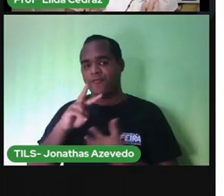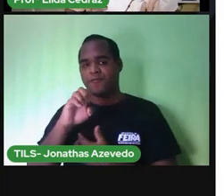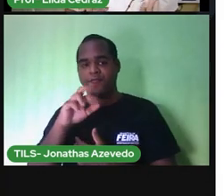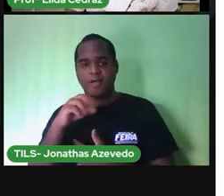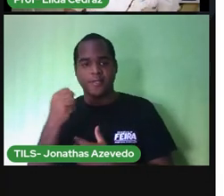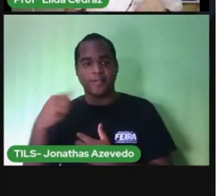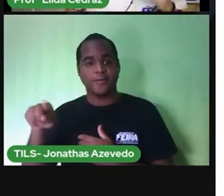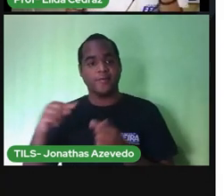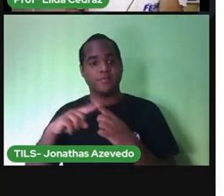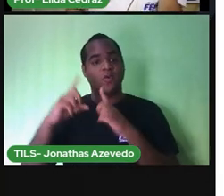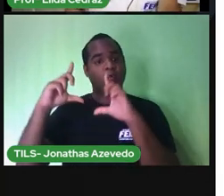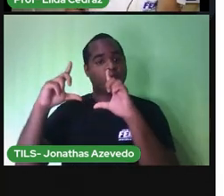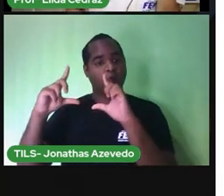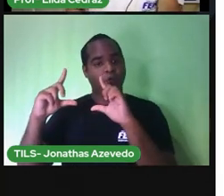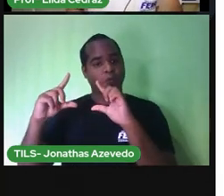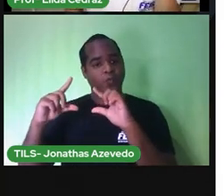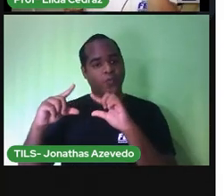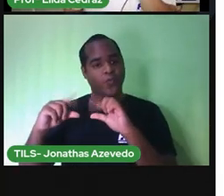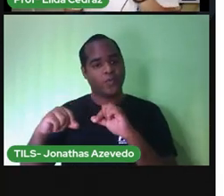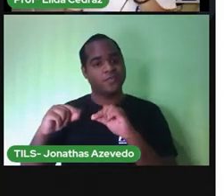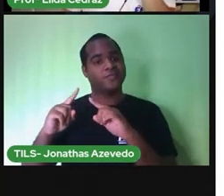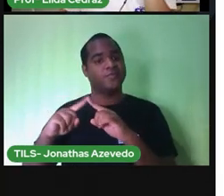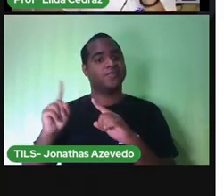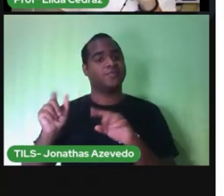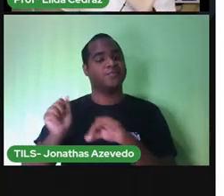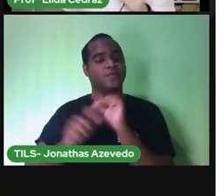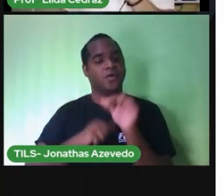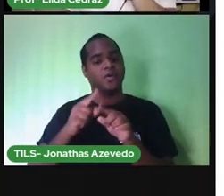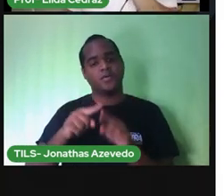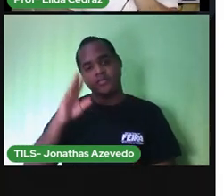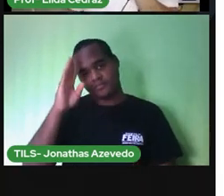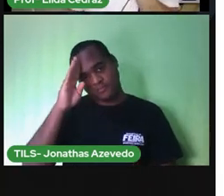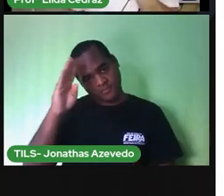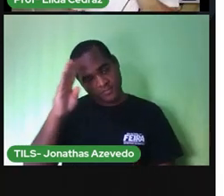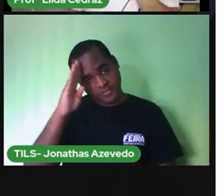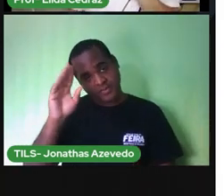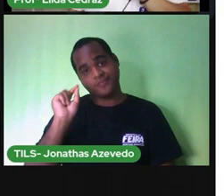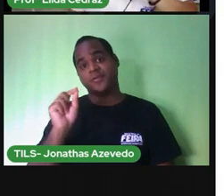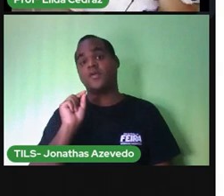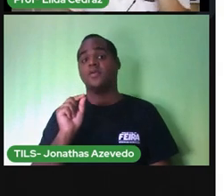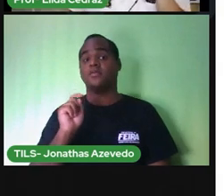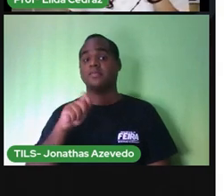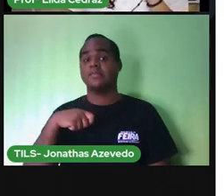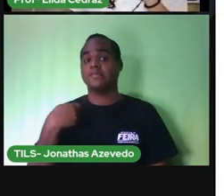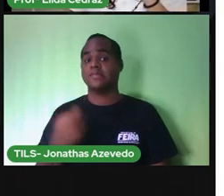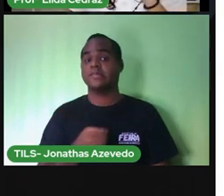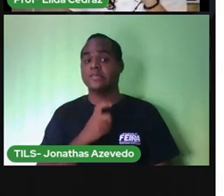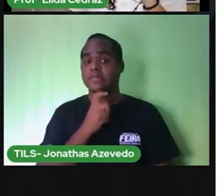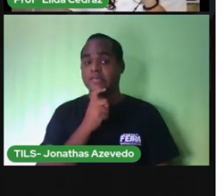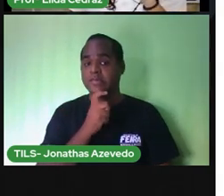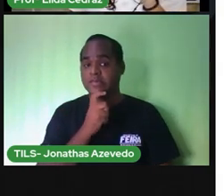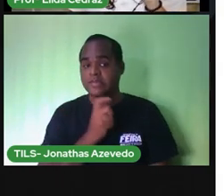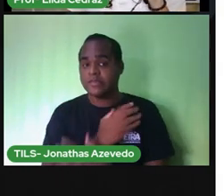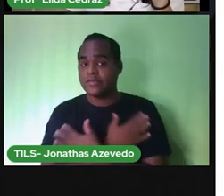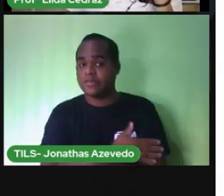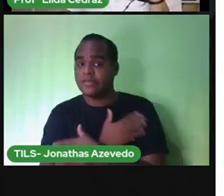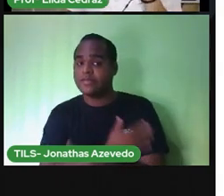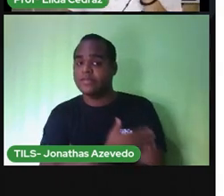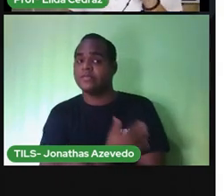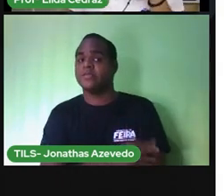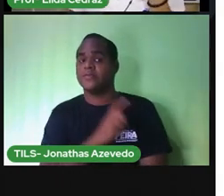devagarzinho. Porque, qual é a principal característica do inverno? Não é o frio?